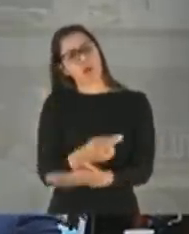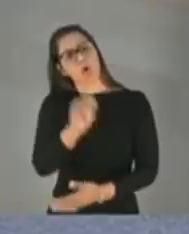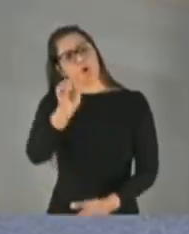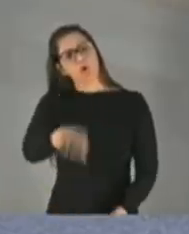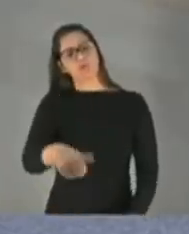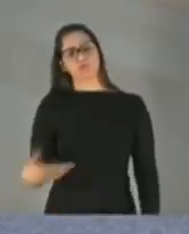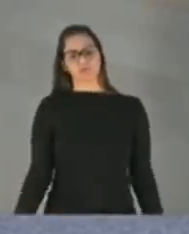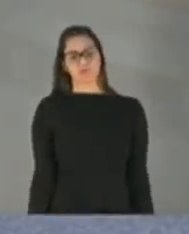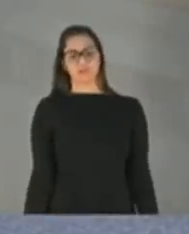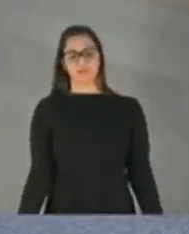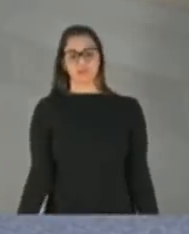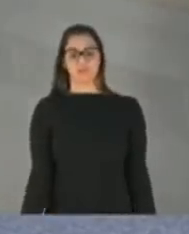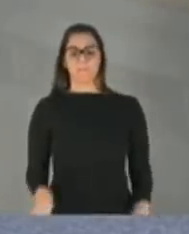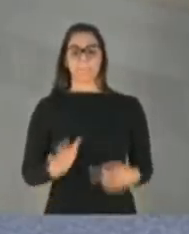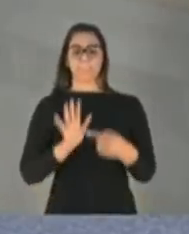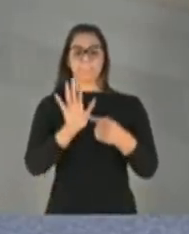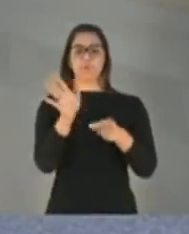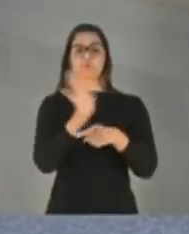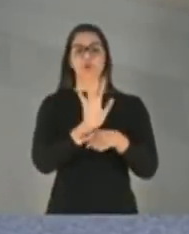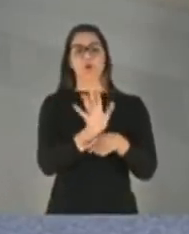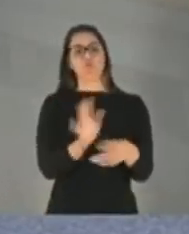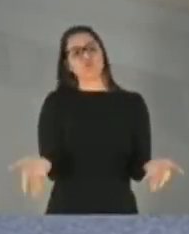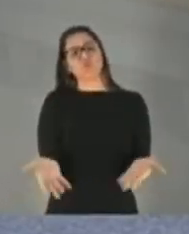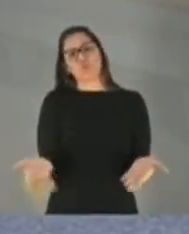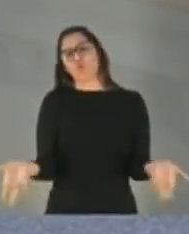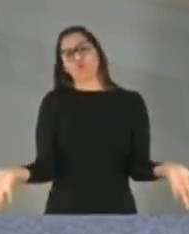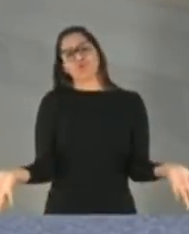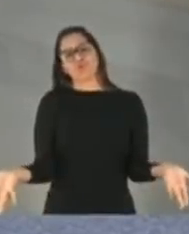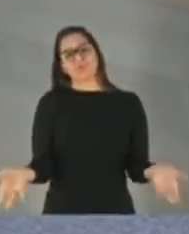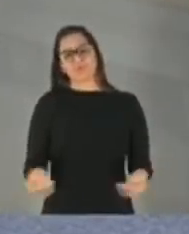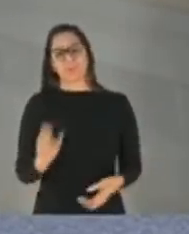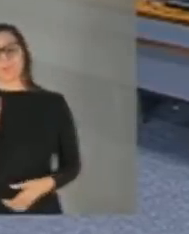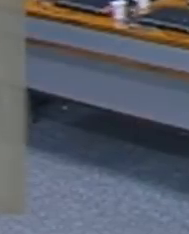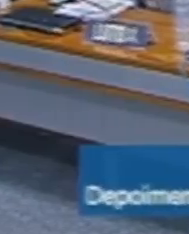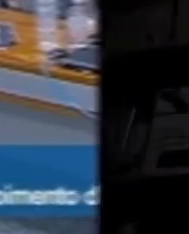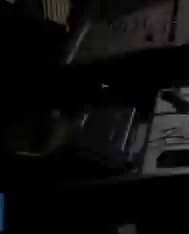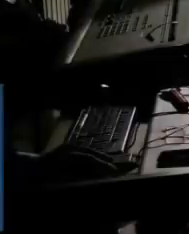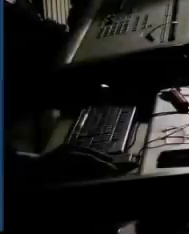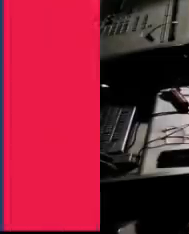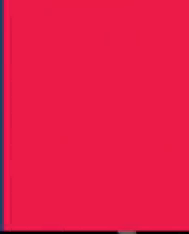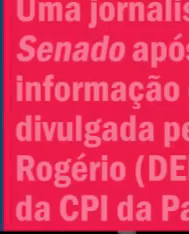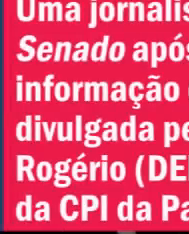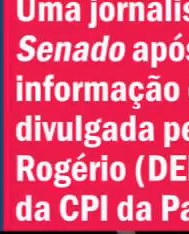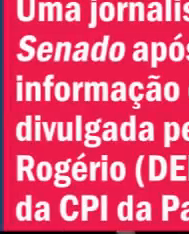atualidade, Presidente. No início, Senhor Senadores, veja a estratégia da oposição.